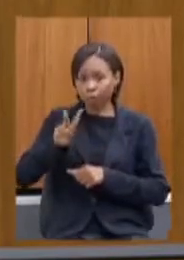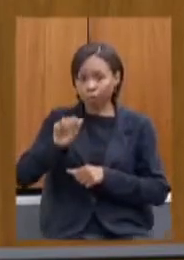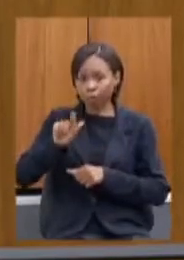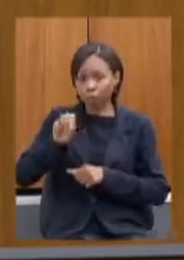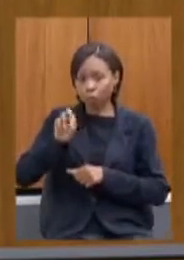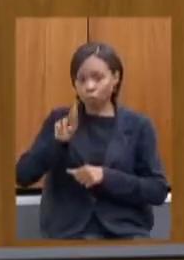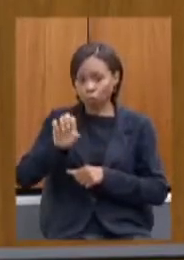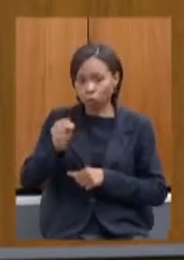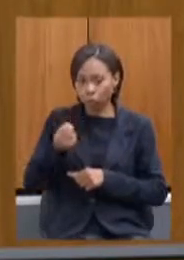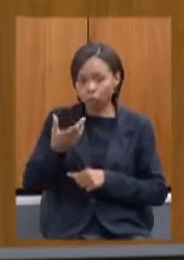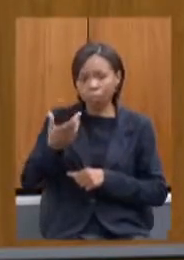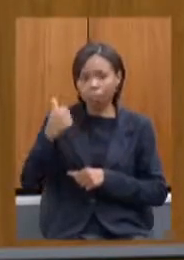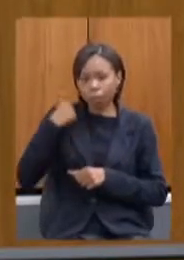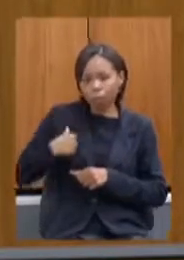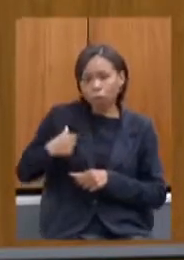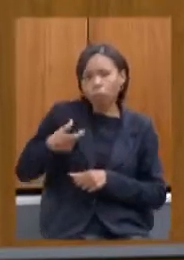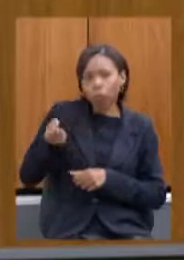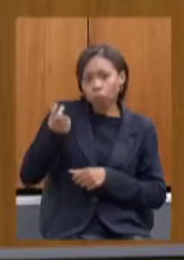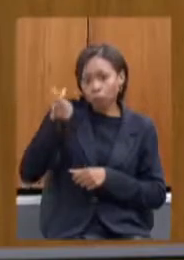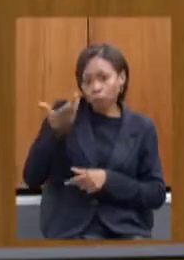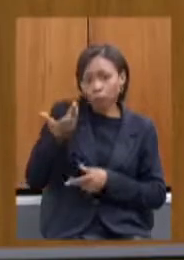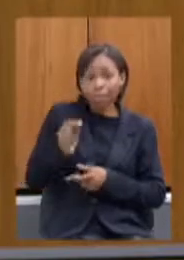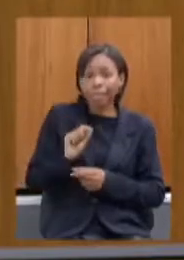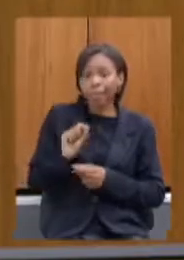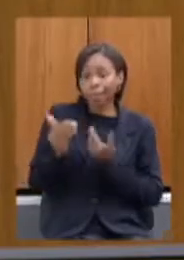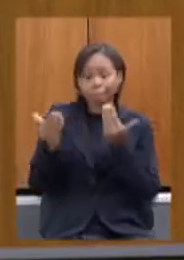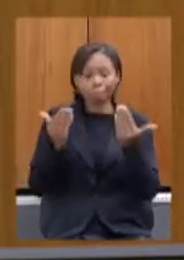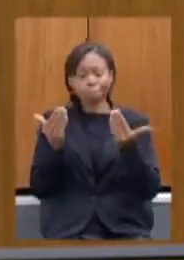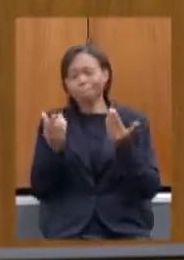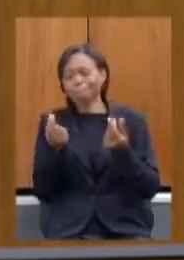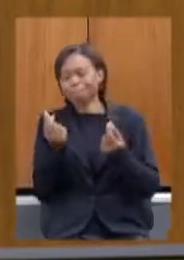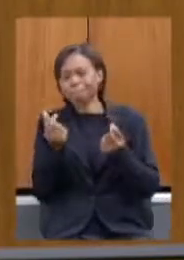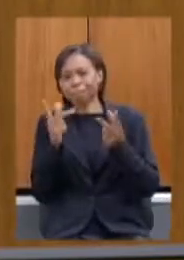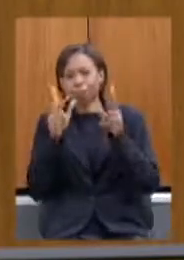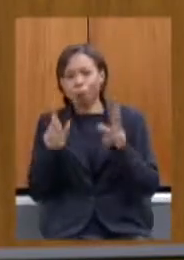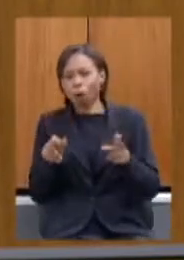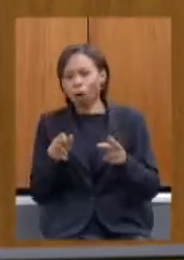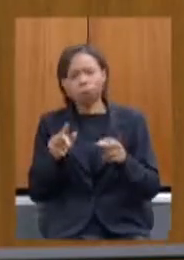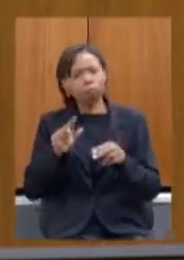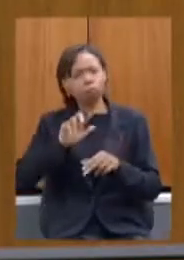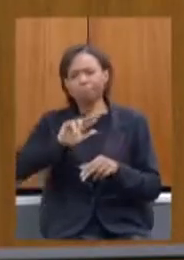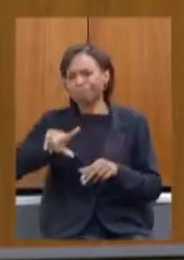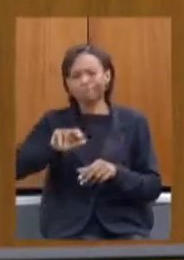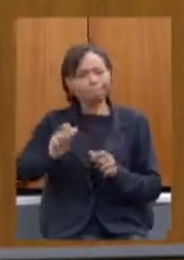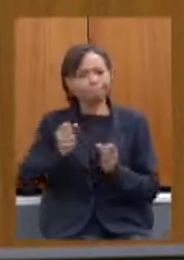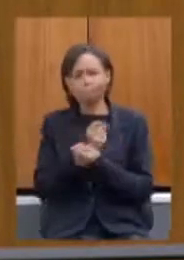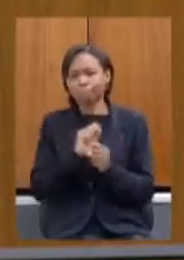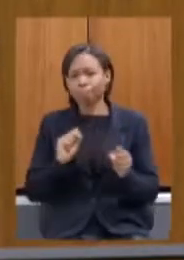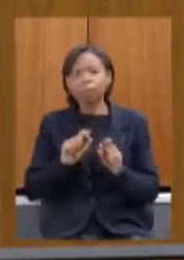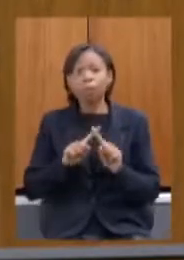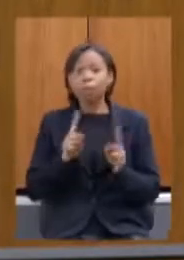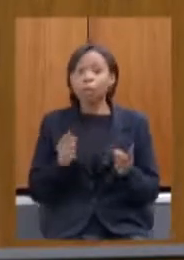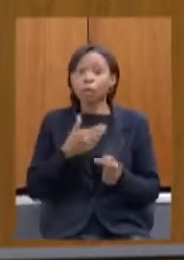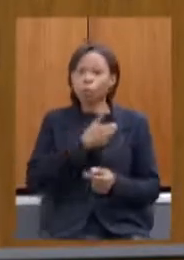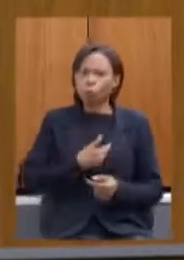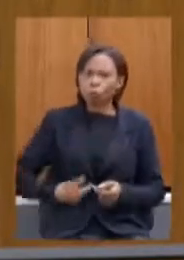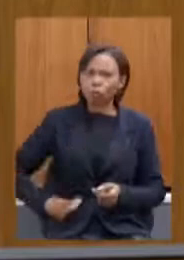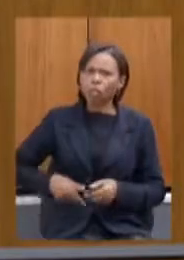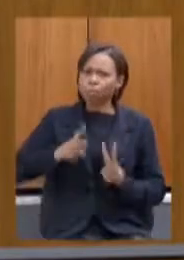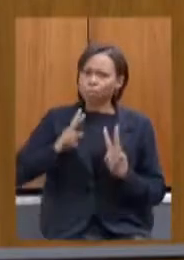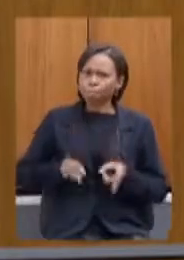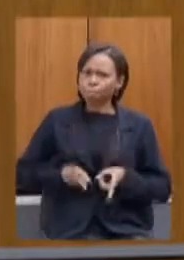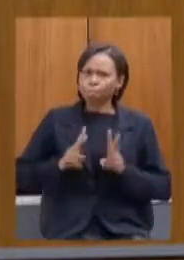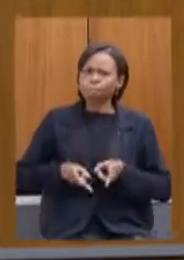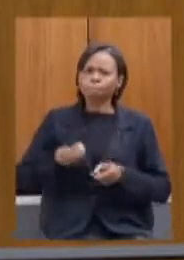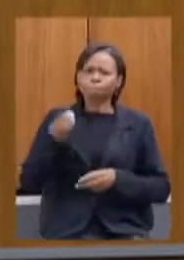o mesmo o mesmo valor que estava previsto inicialmente então por isso não foi possível realizar mas o governo não cansa ele continua buscando